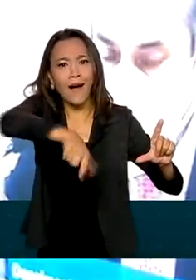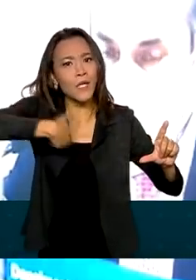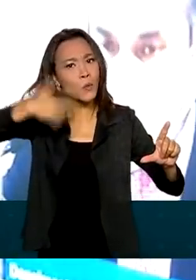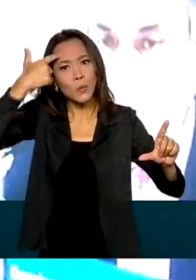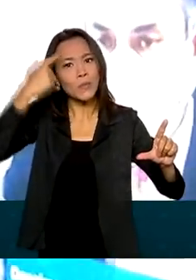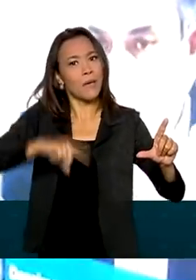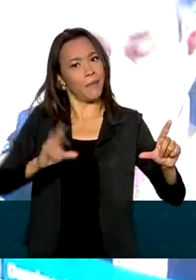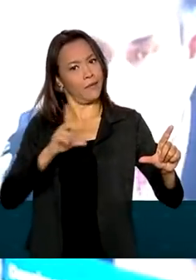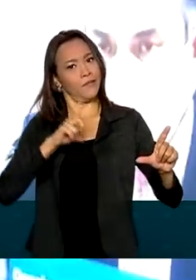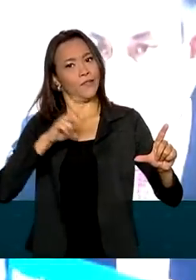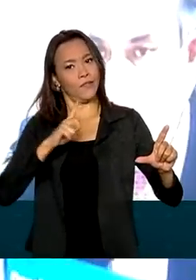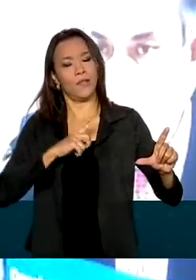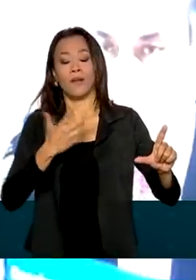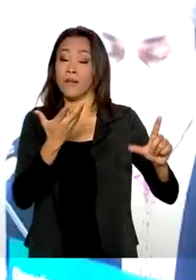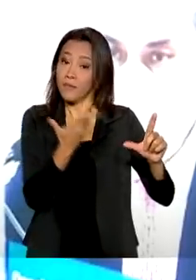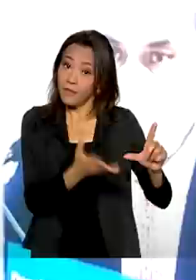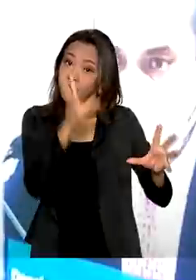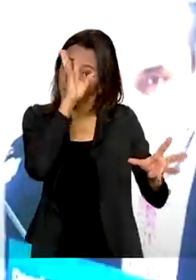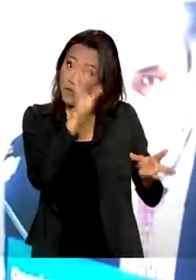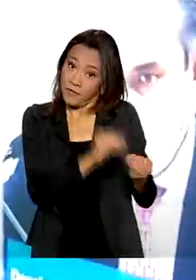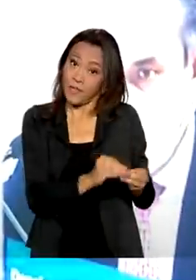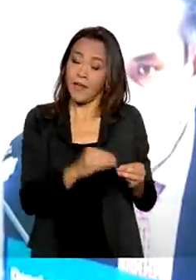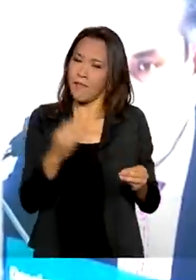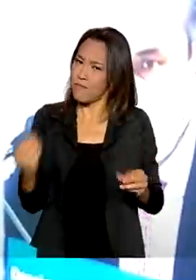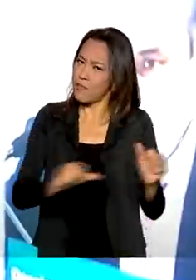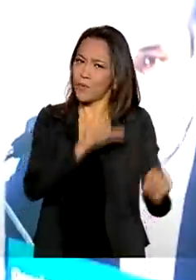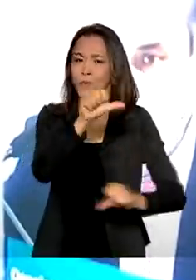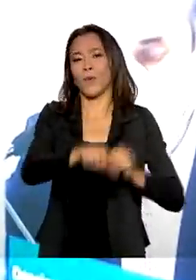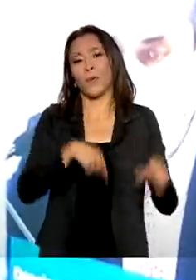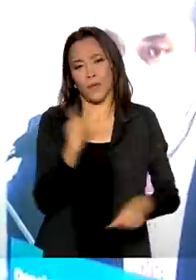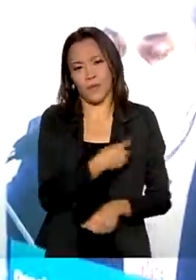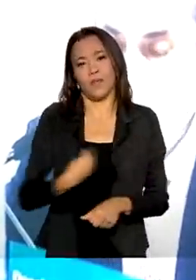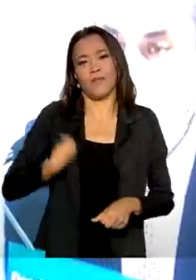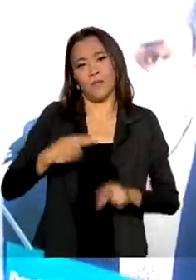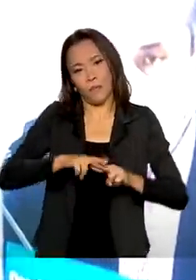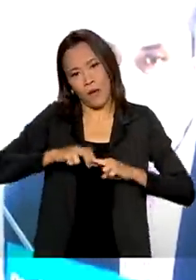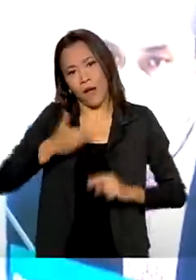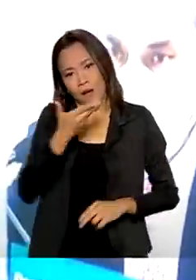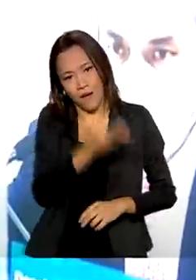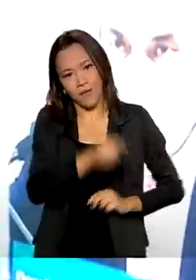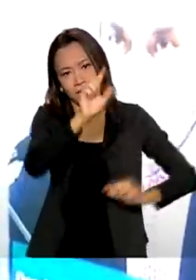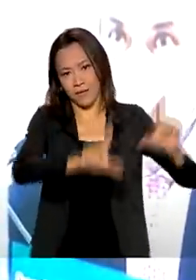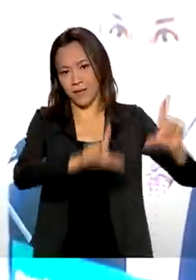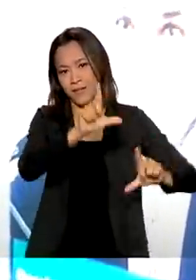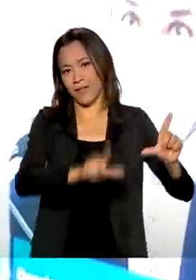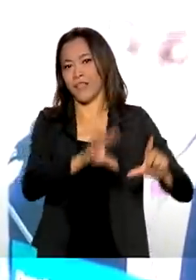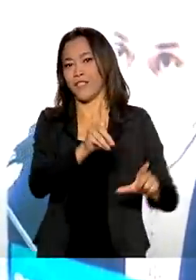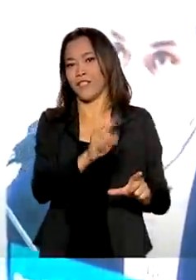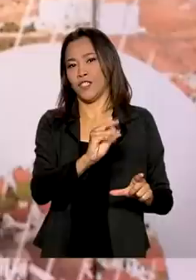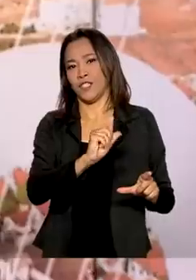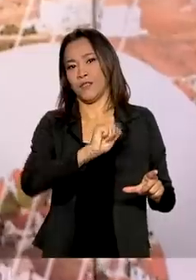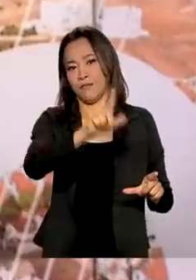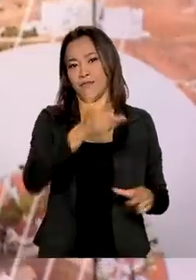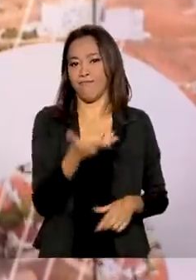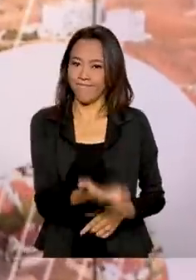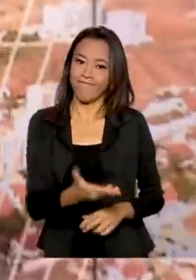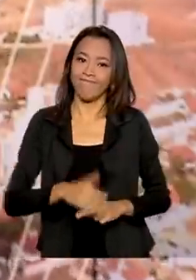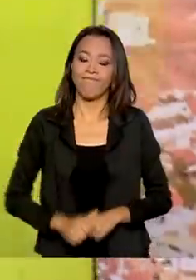existiam, mas enfim, a nossa vida mudou bastante e a nossa briga com antena reduziu muito.